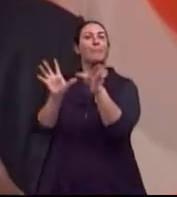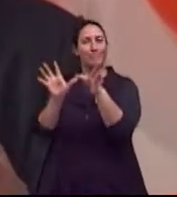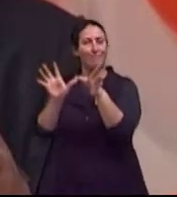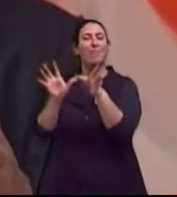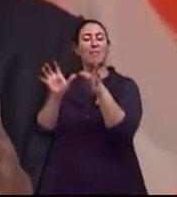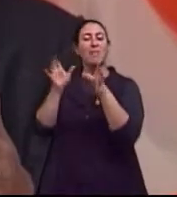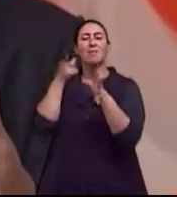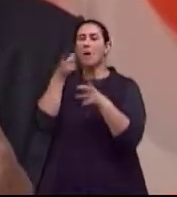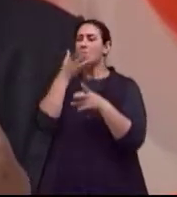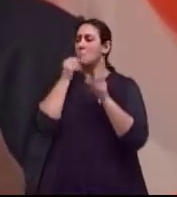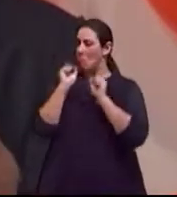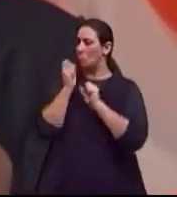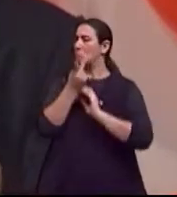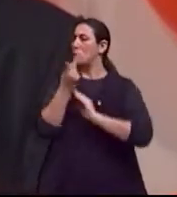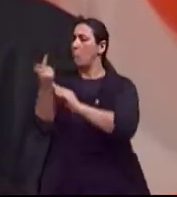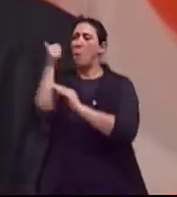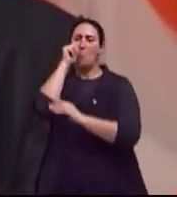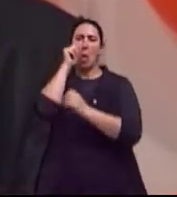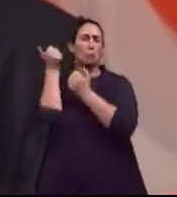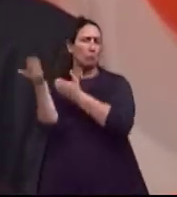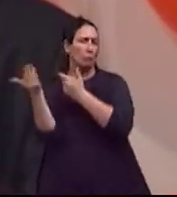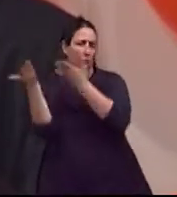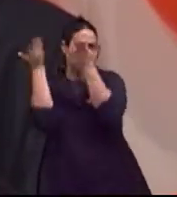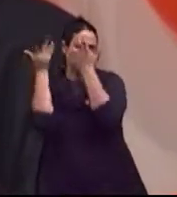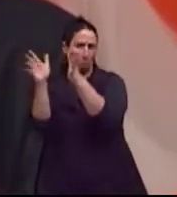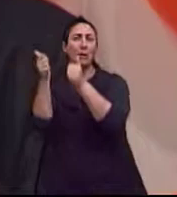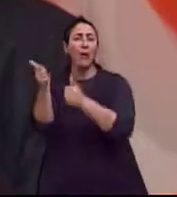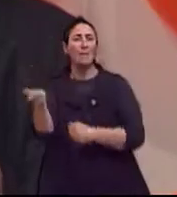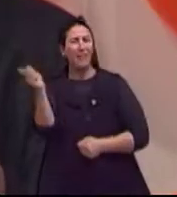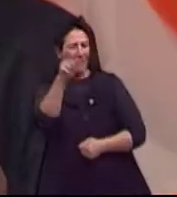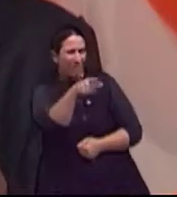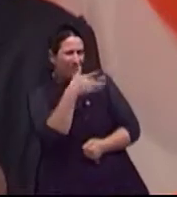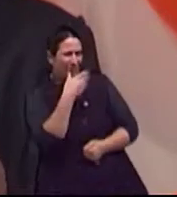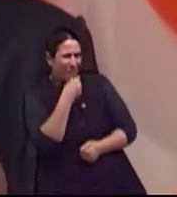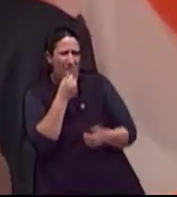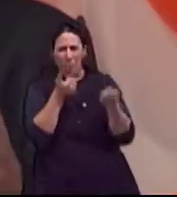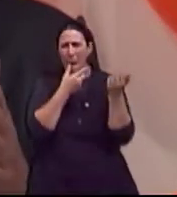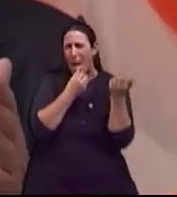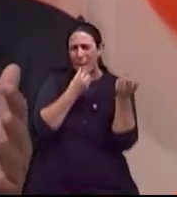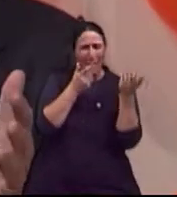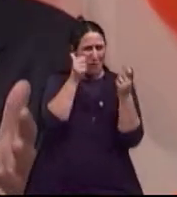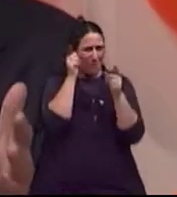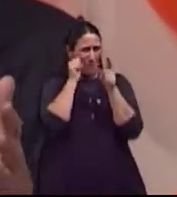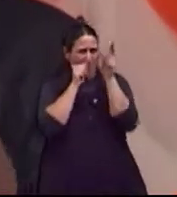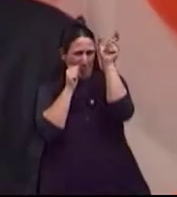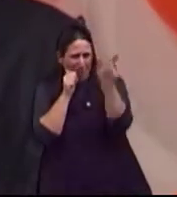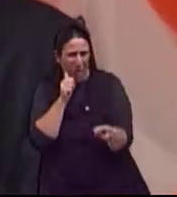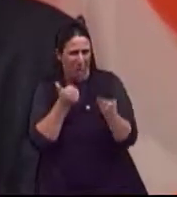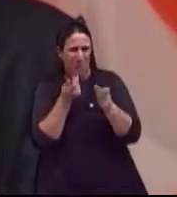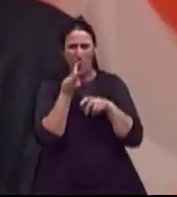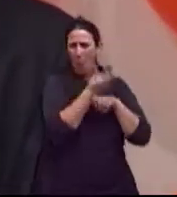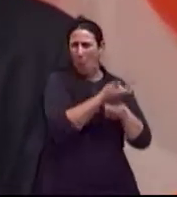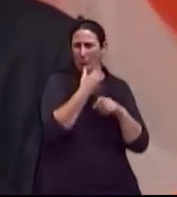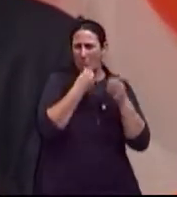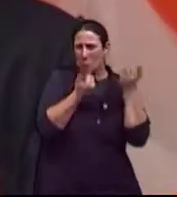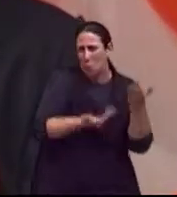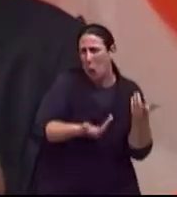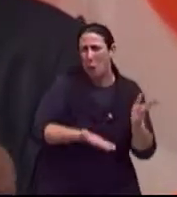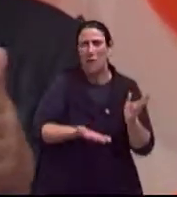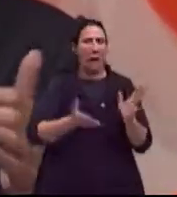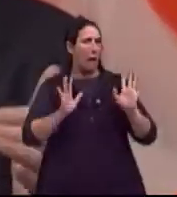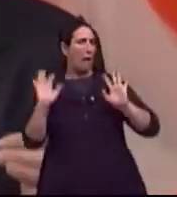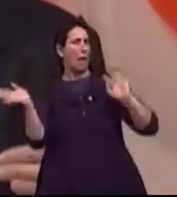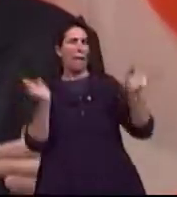buscar uma mulher mais nova e para a senhora, o parceiro de preferência tem que ser mais velho do que ela ou da idade dela,